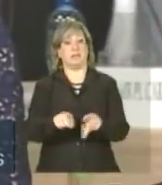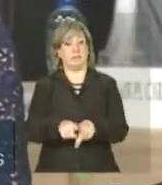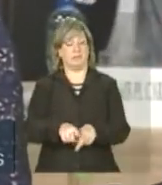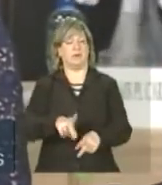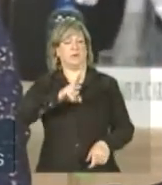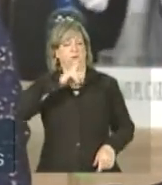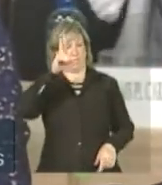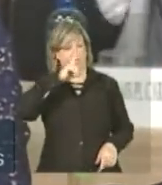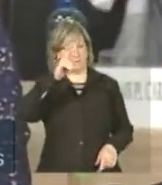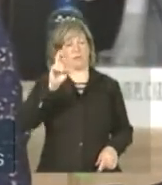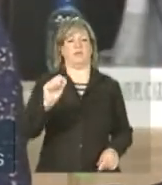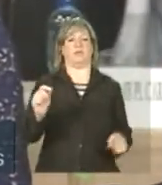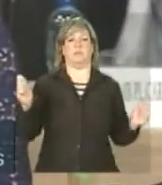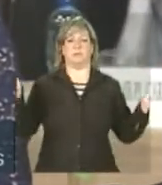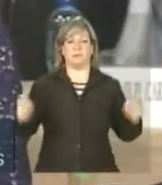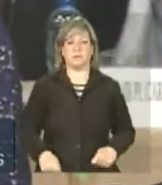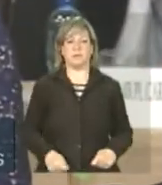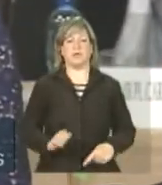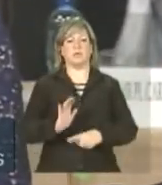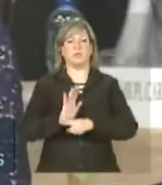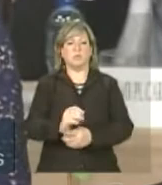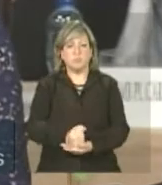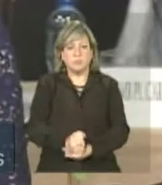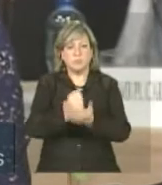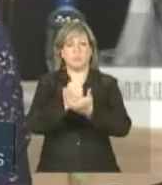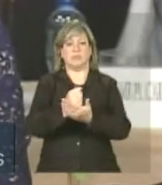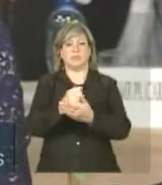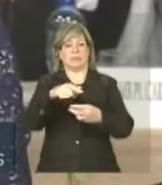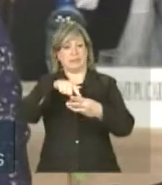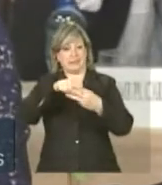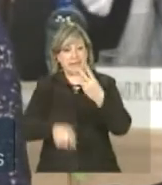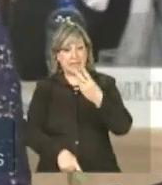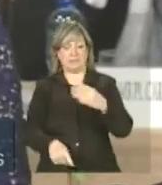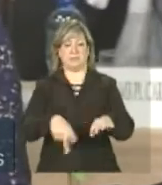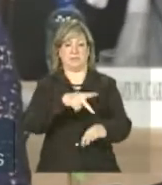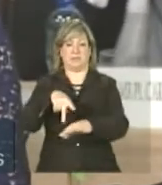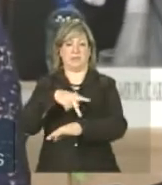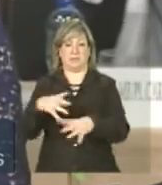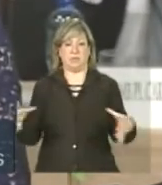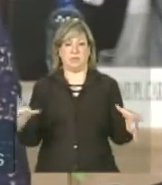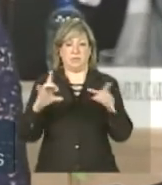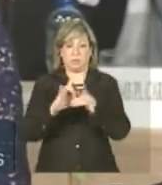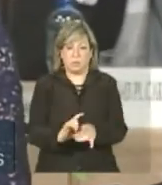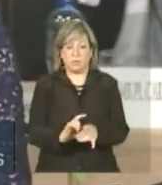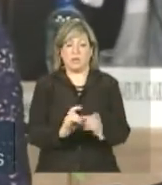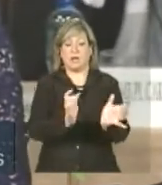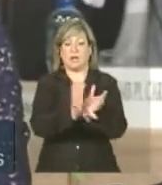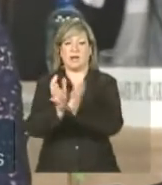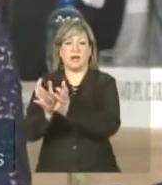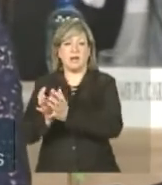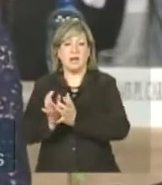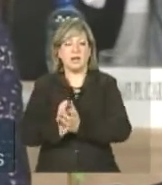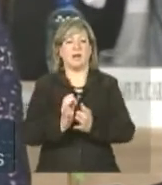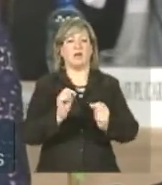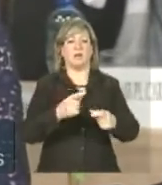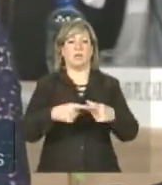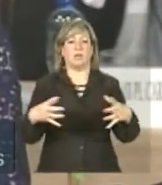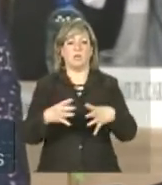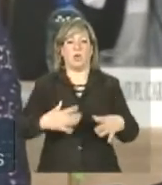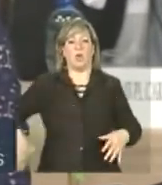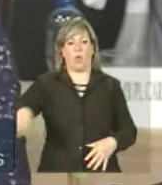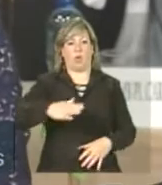instrumento para promover a cooperação trilateral em áreas de impacto concreto nas nossas